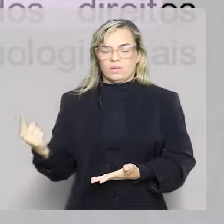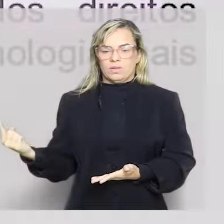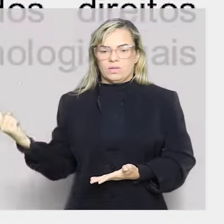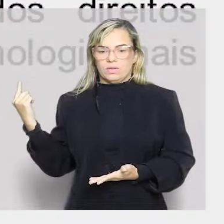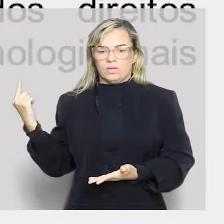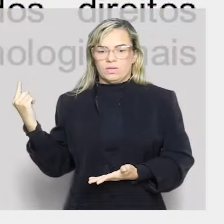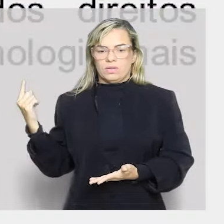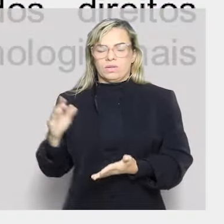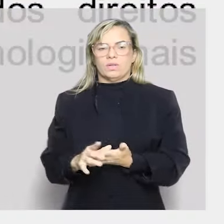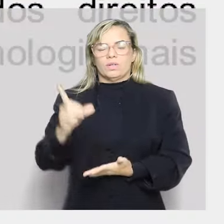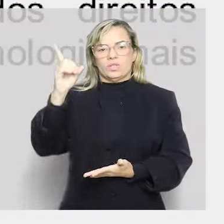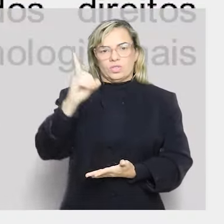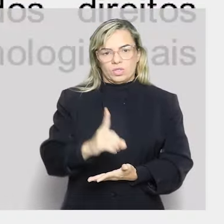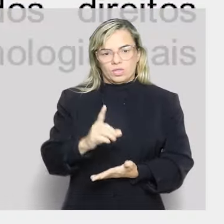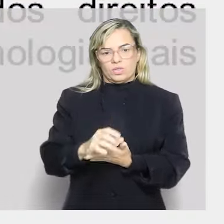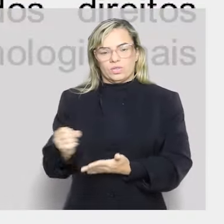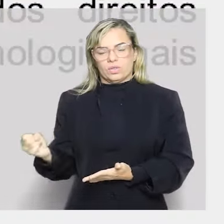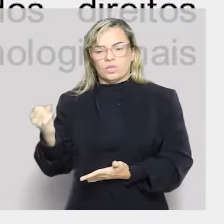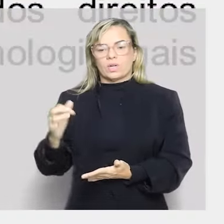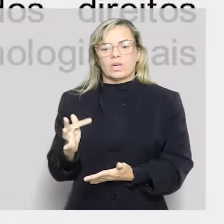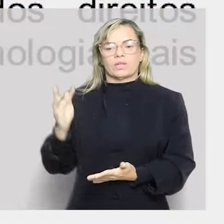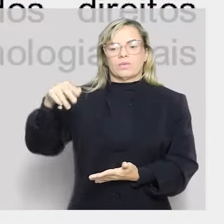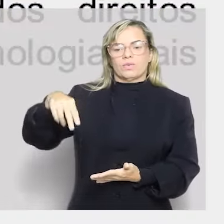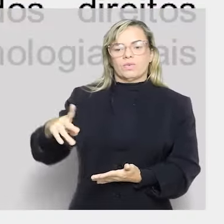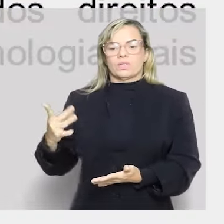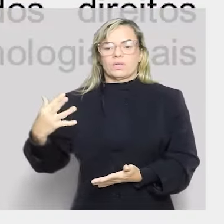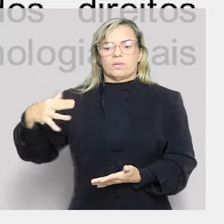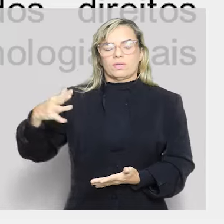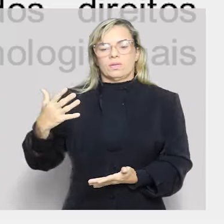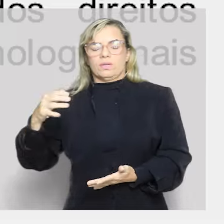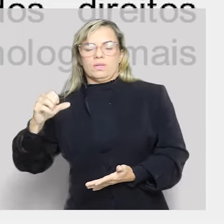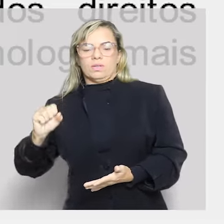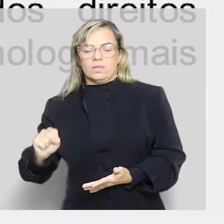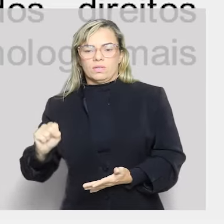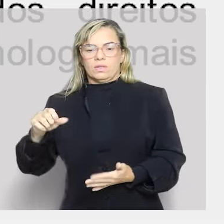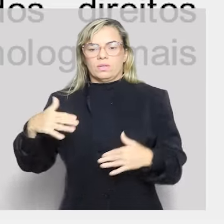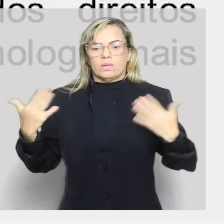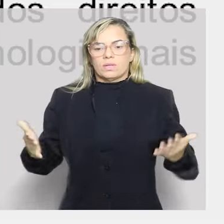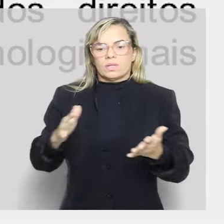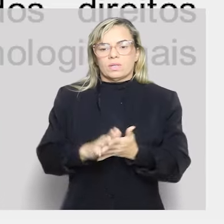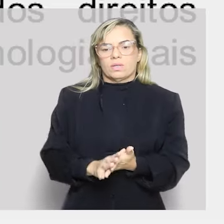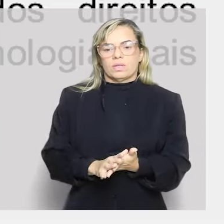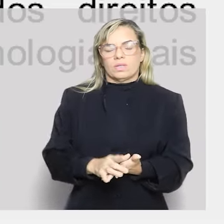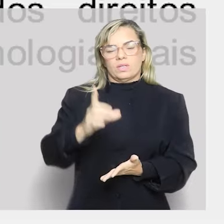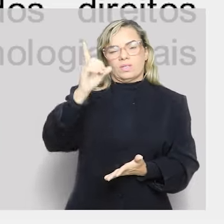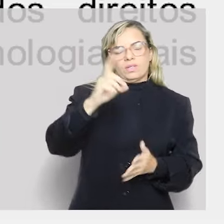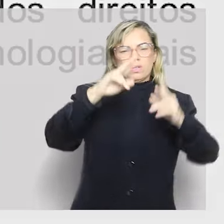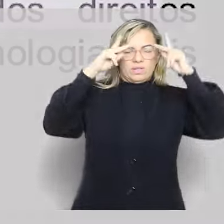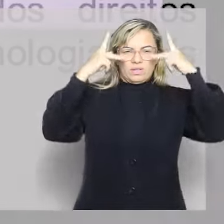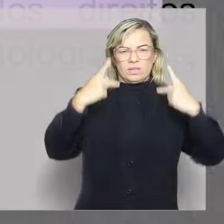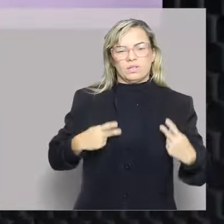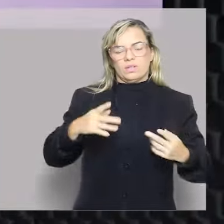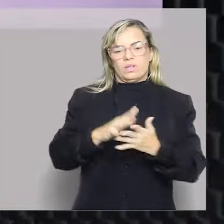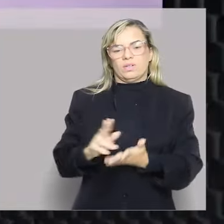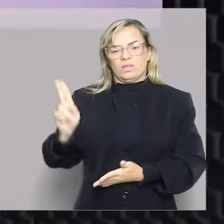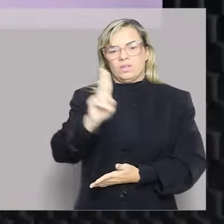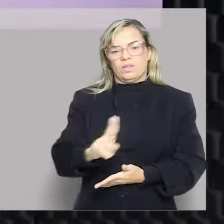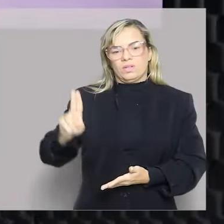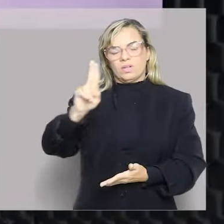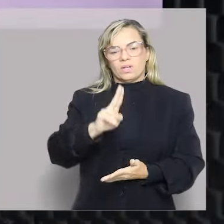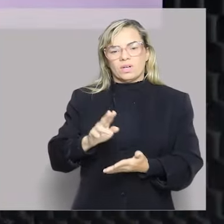direitos fundamentais. No direito interno brasileiro, direitos fundamentais. Direitos humanos, em geral, a gente vai usar para os direitos